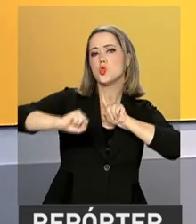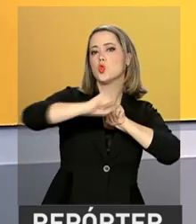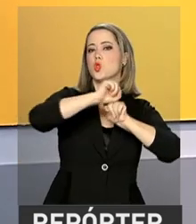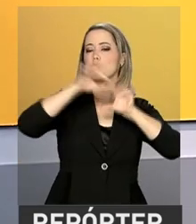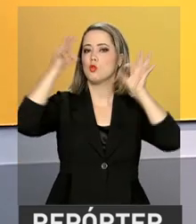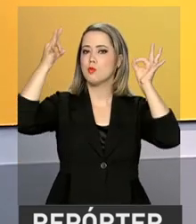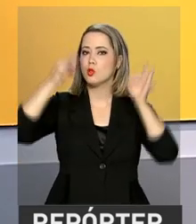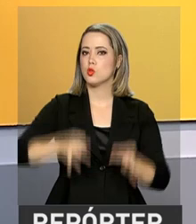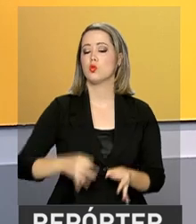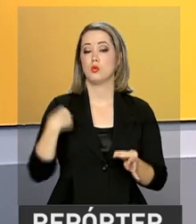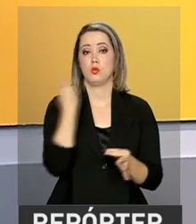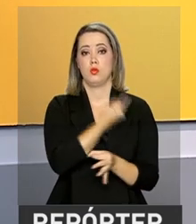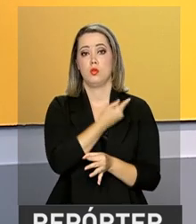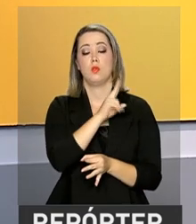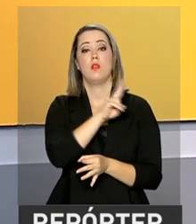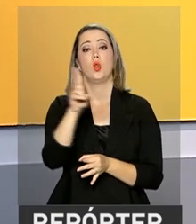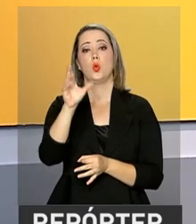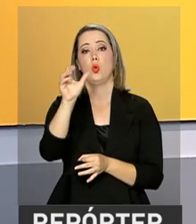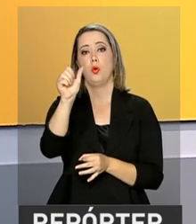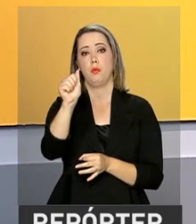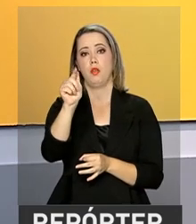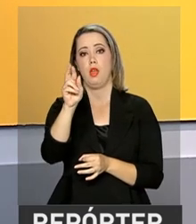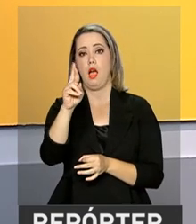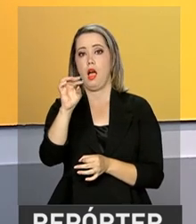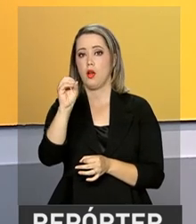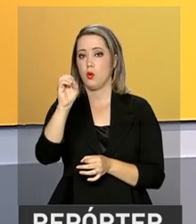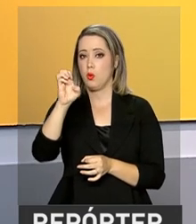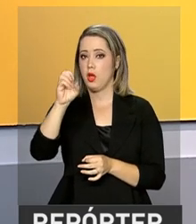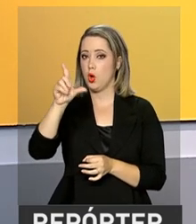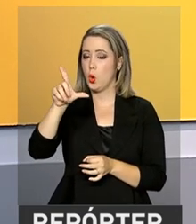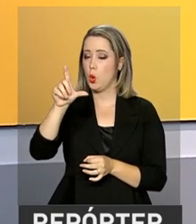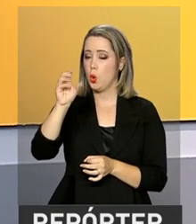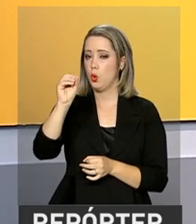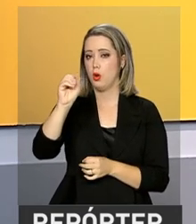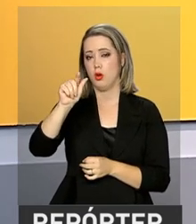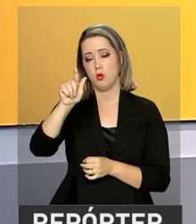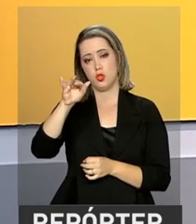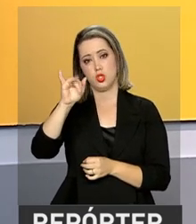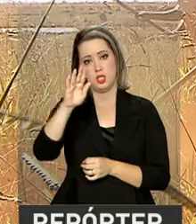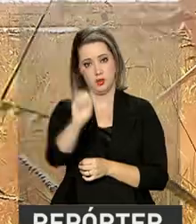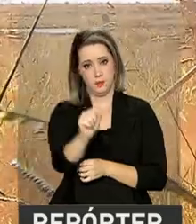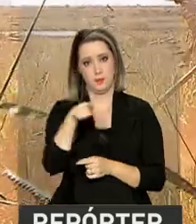agroecologia, modalidade que vem ganhando espaço com o apoio do governo.